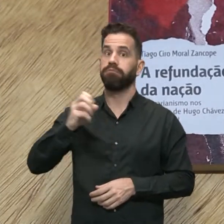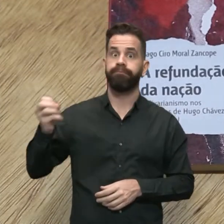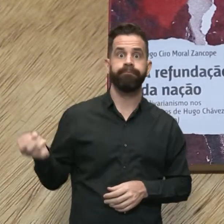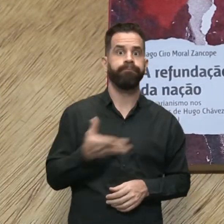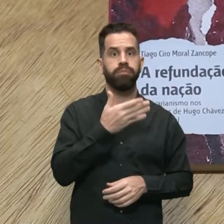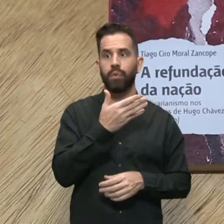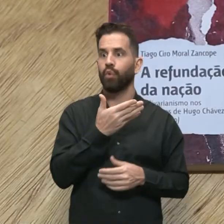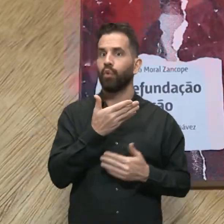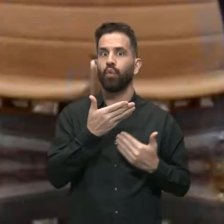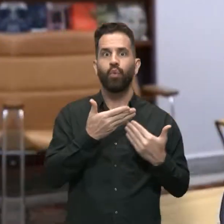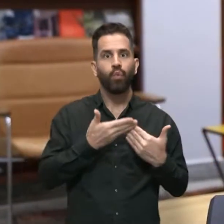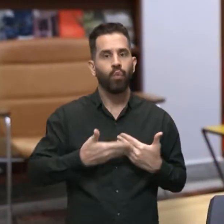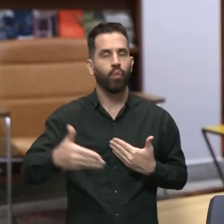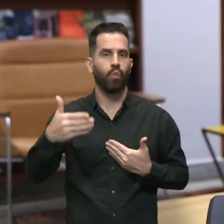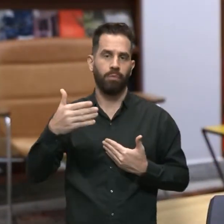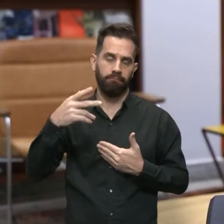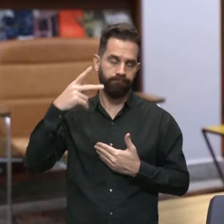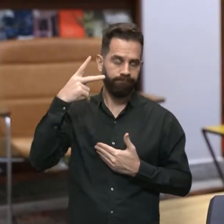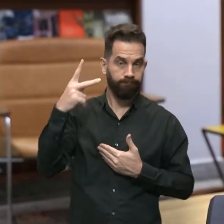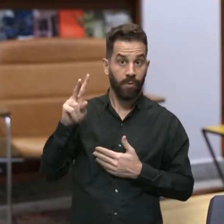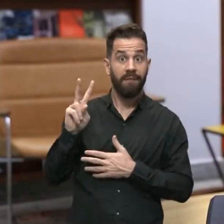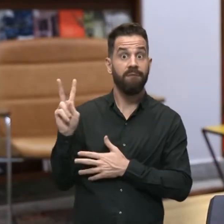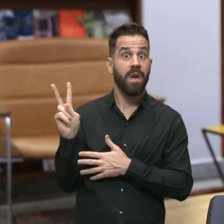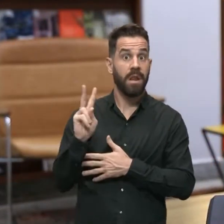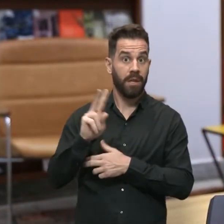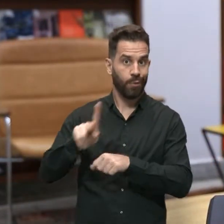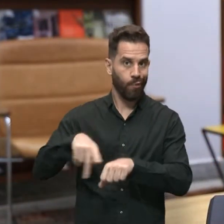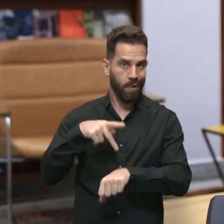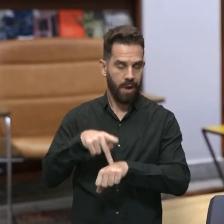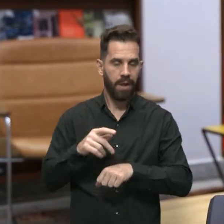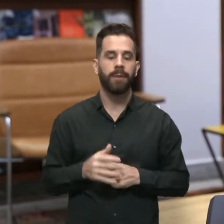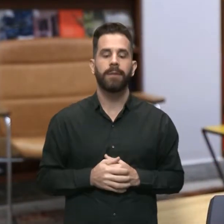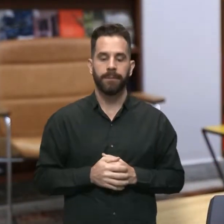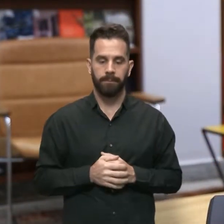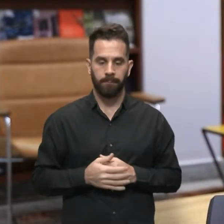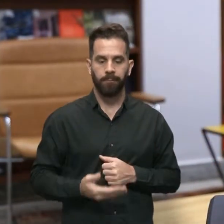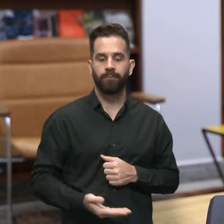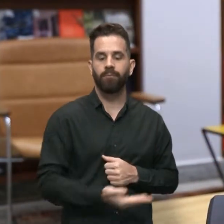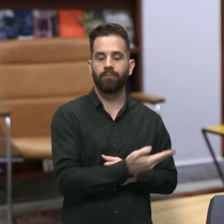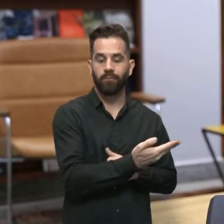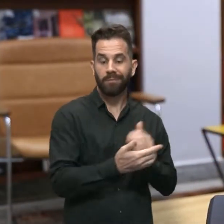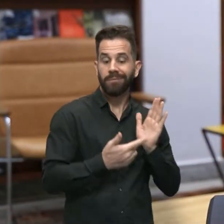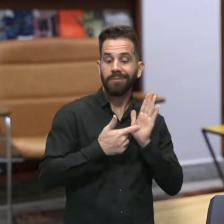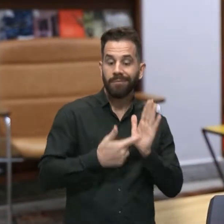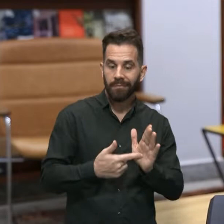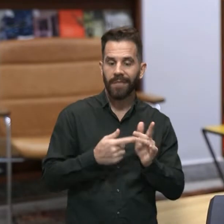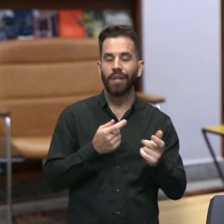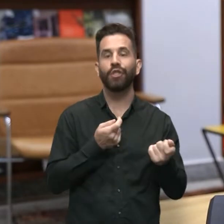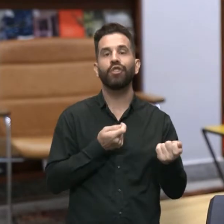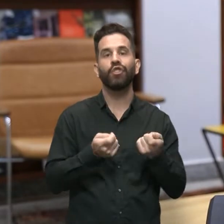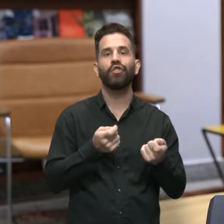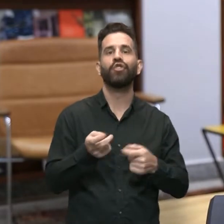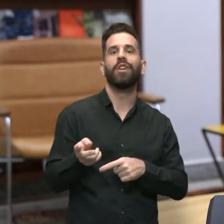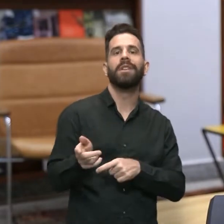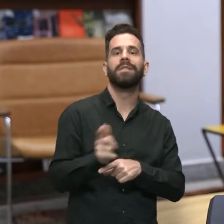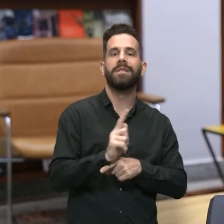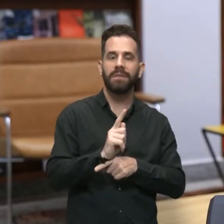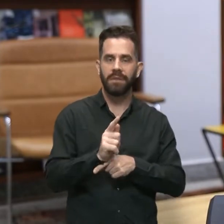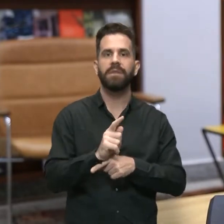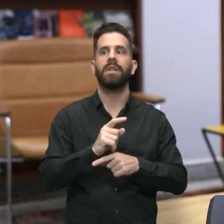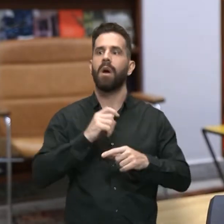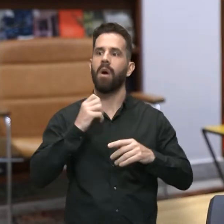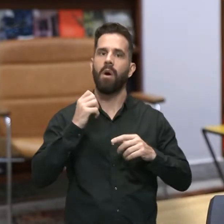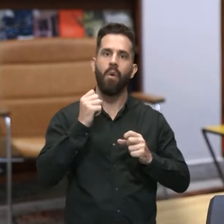da Venezuela. Agora eu apresento a você o livro Gestão Operária na Revolução Portuguesa, Auto